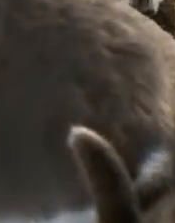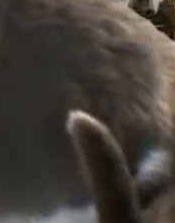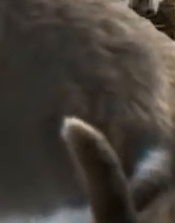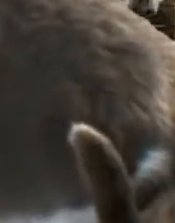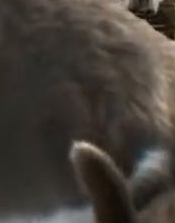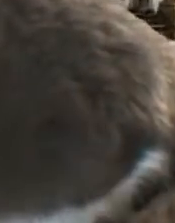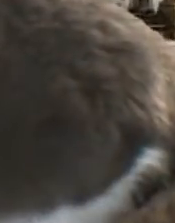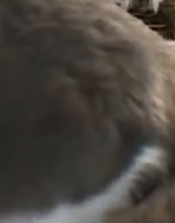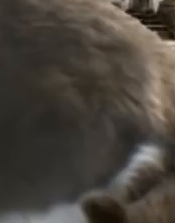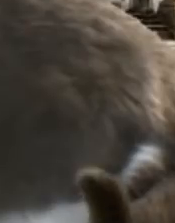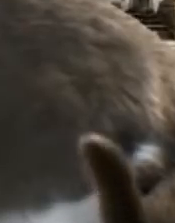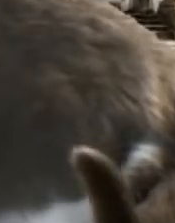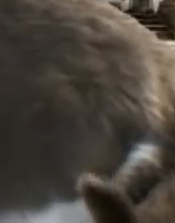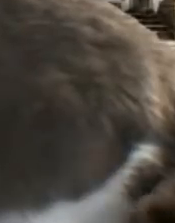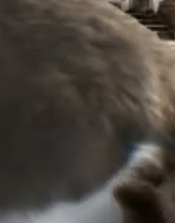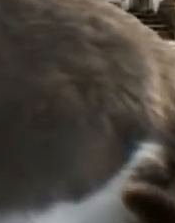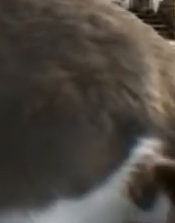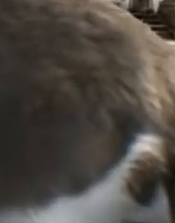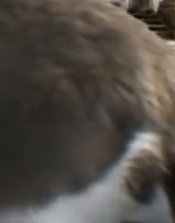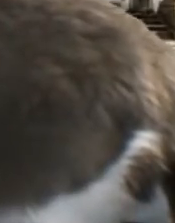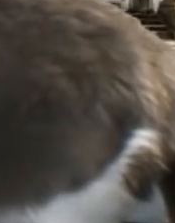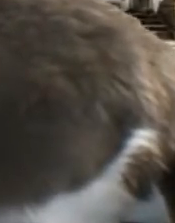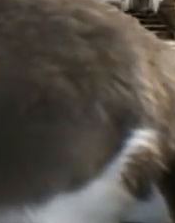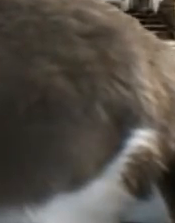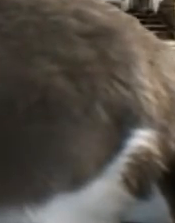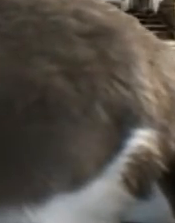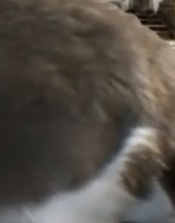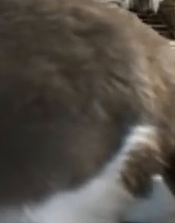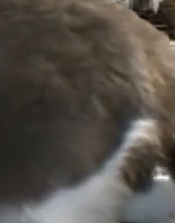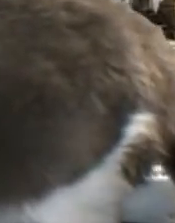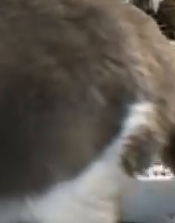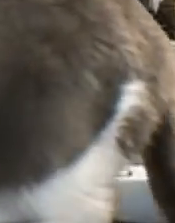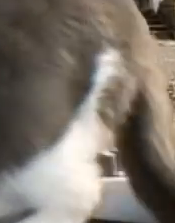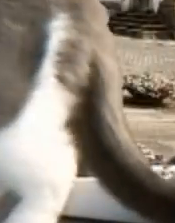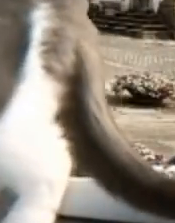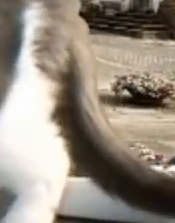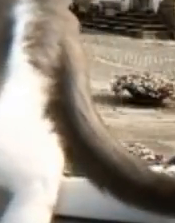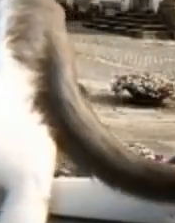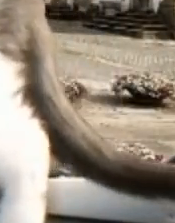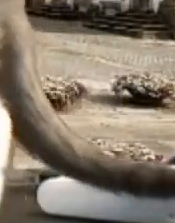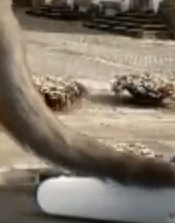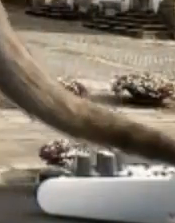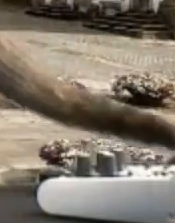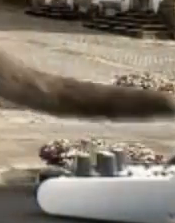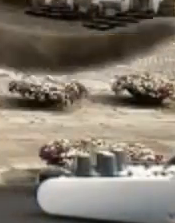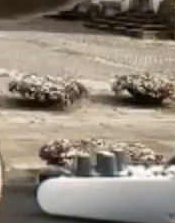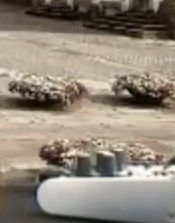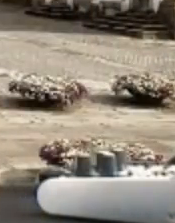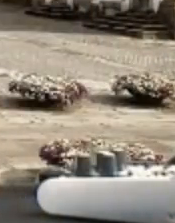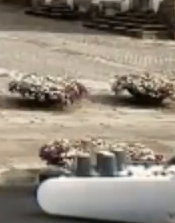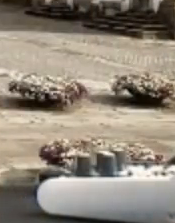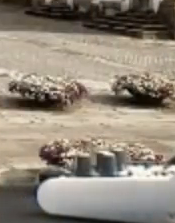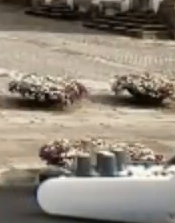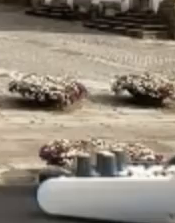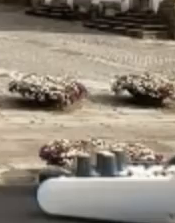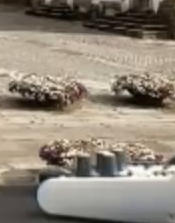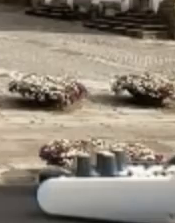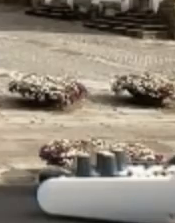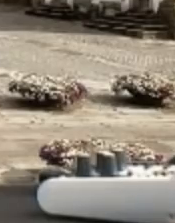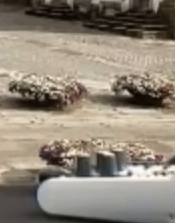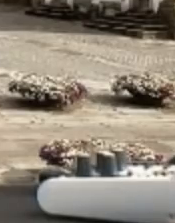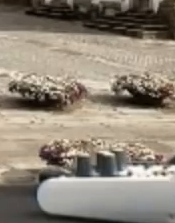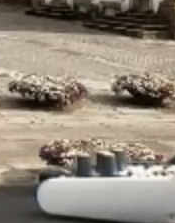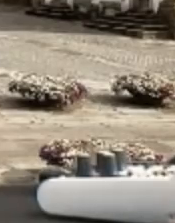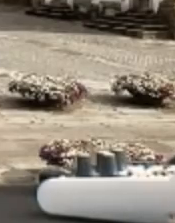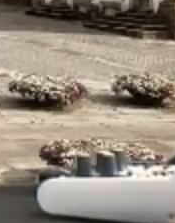Meus caros, muito boa noite. Doxa diz boa noite aos senhores. Não consigo transmitir educação nenhuma porque ela